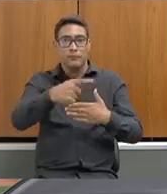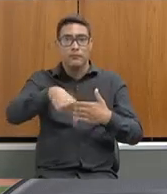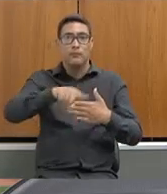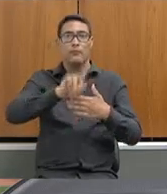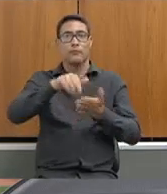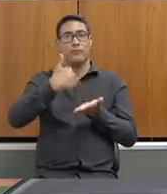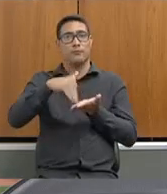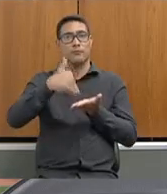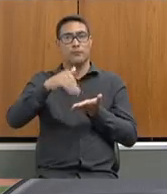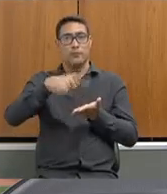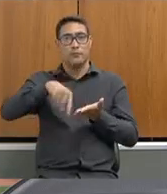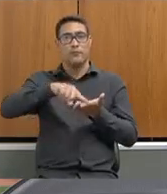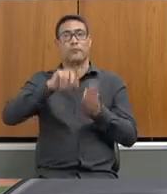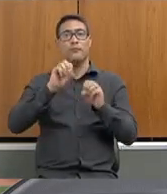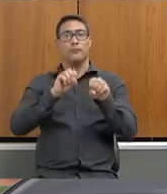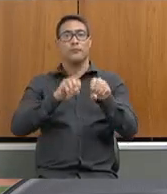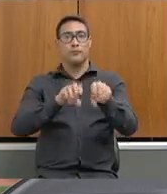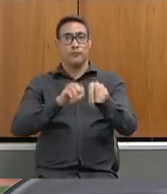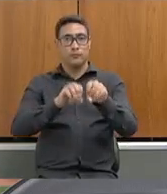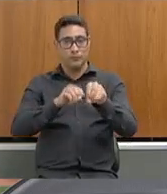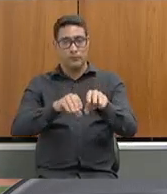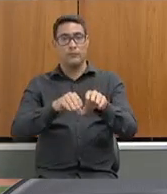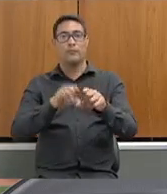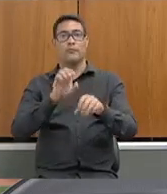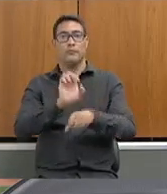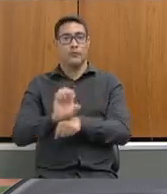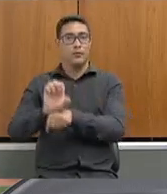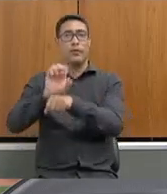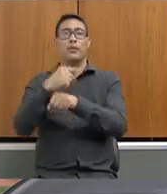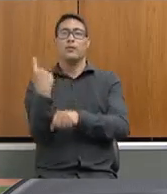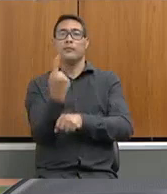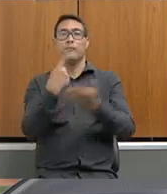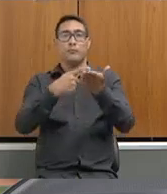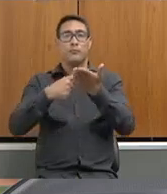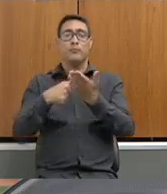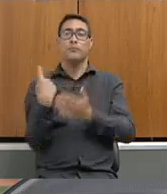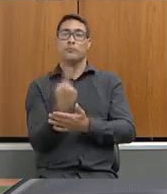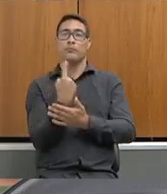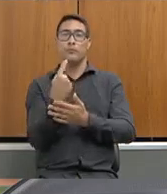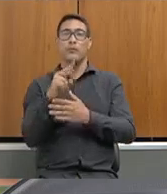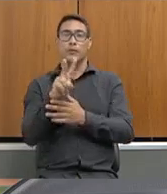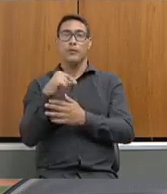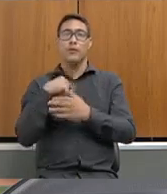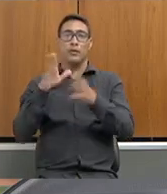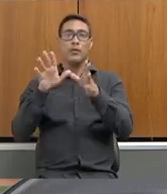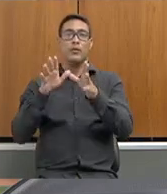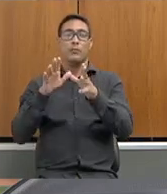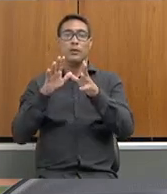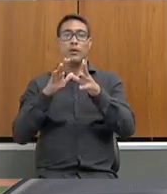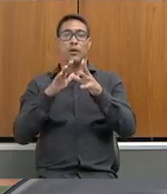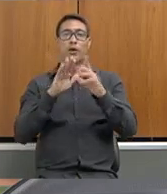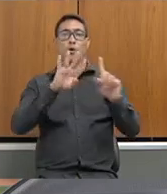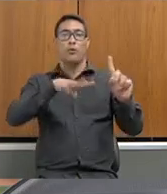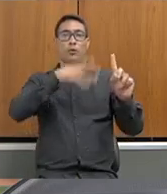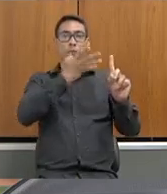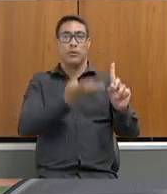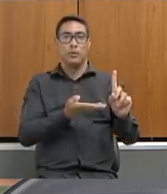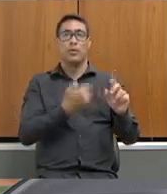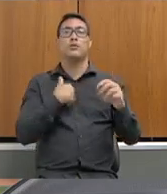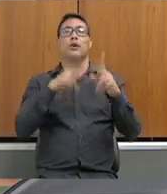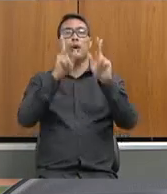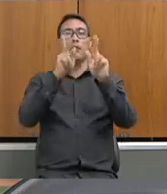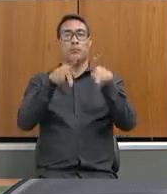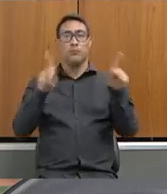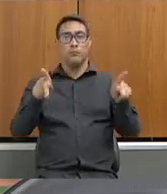secretário de Estado da Educação, quero convidar todos os presentes para que nós possamos fazer uma homenagem ao professor Hudson